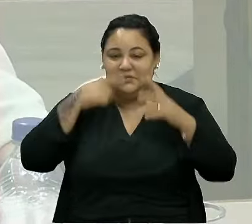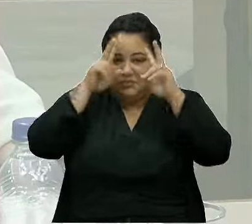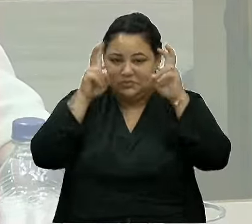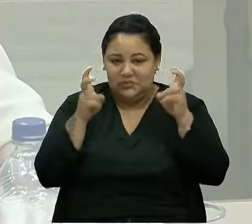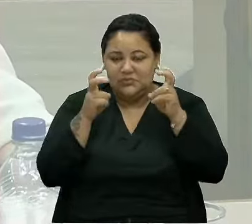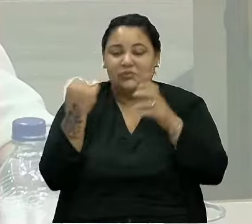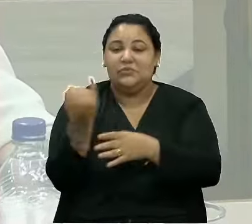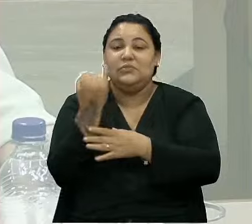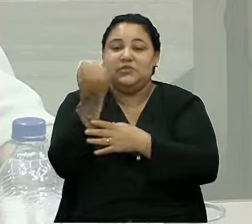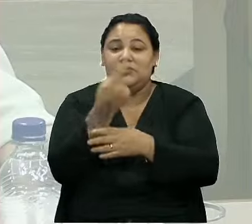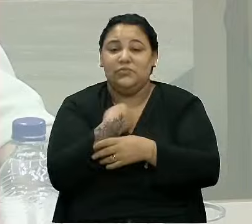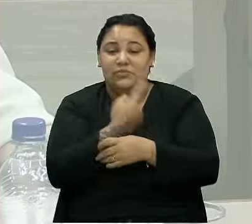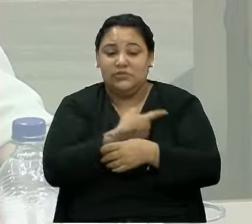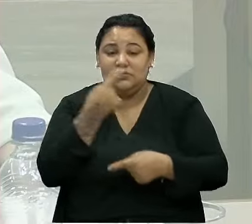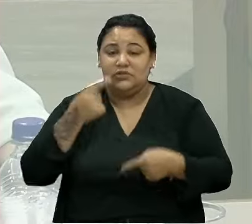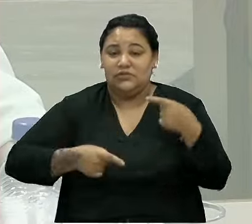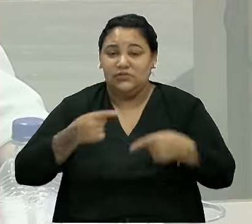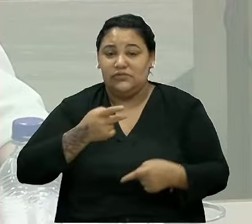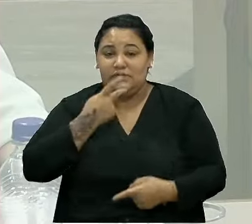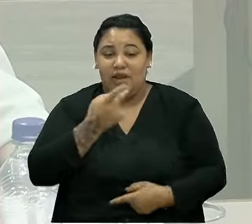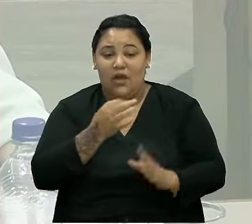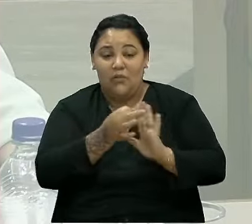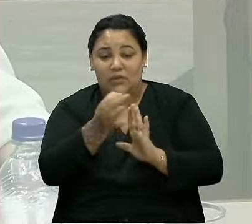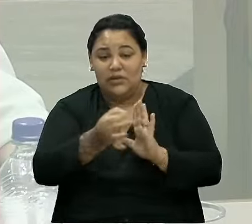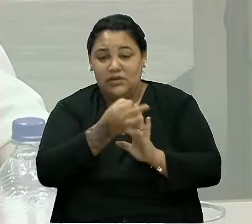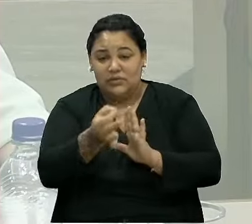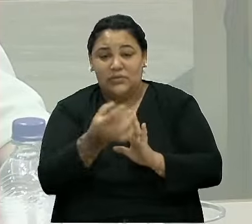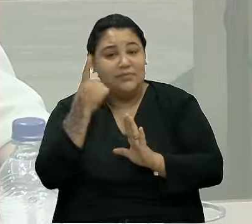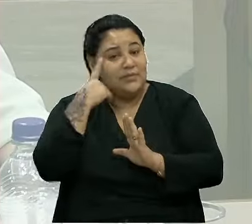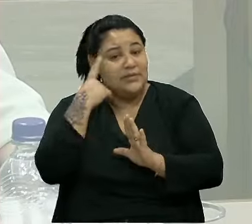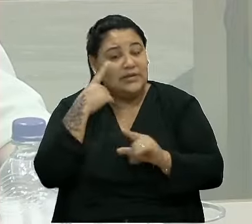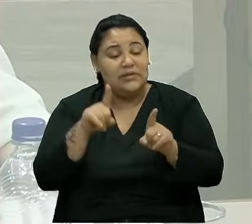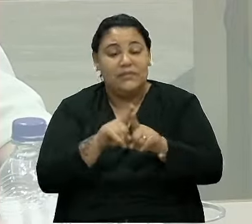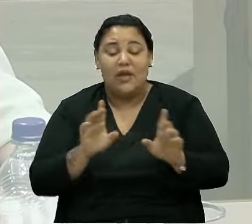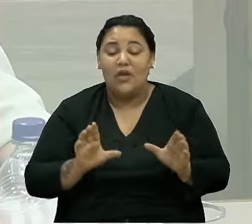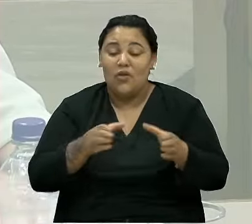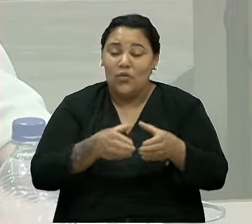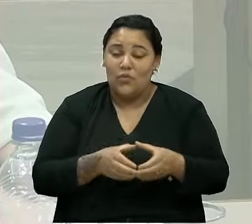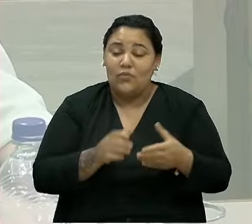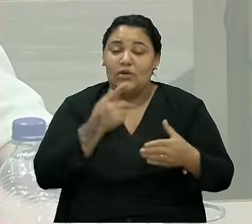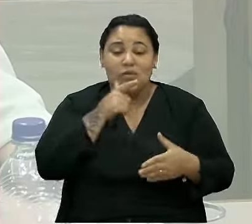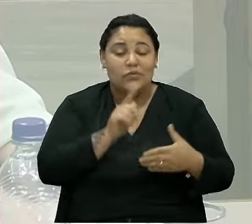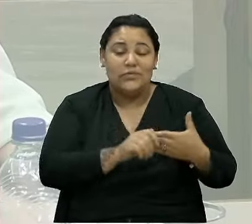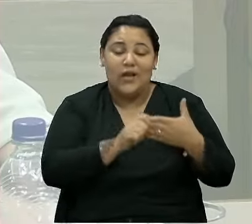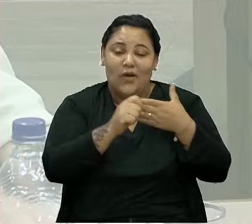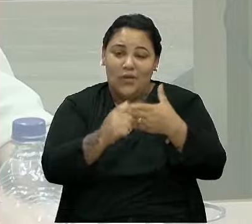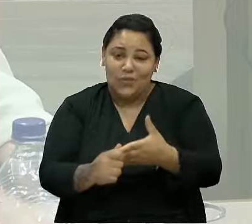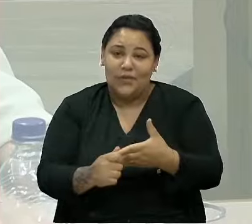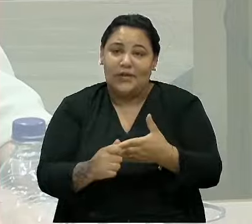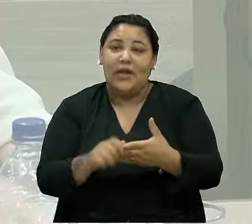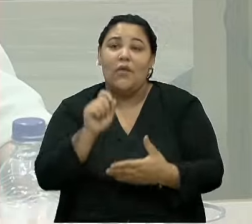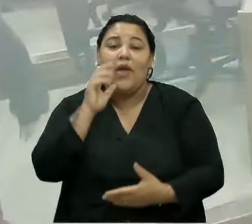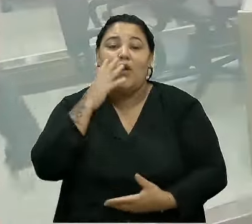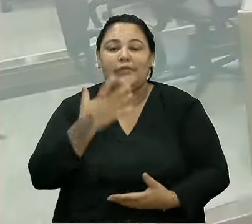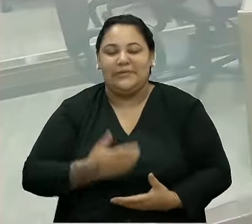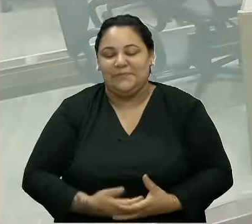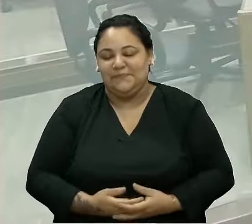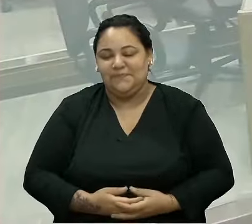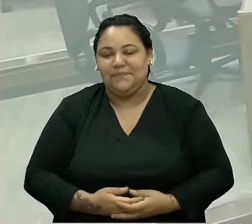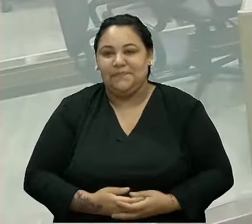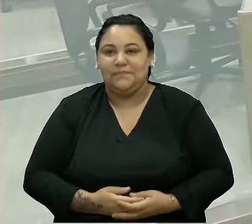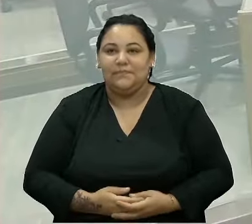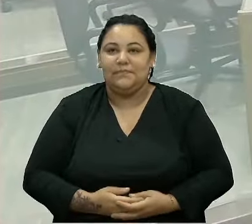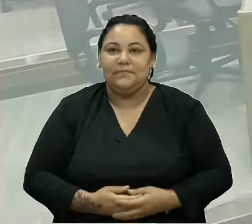importante para a gente se posicionar, discutir, pensar em conjunto e estar acompanhando aí os desdobramentos. Obrigado, vereador. Vereador